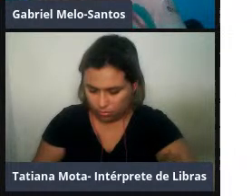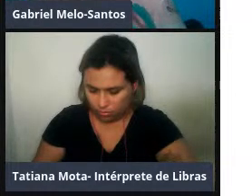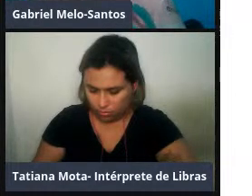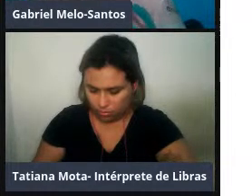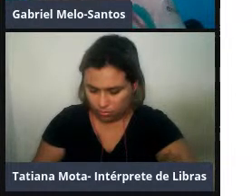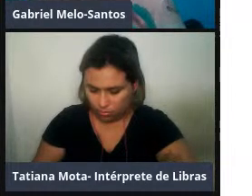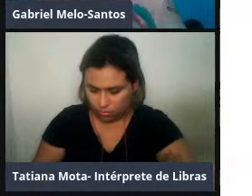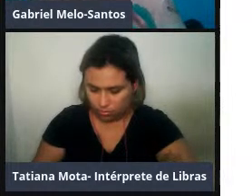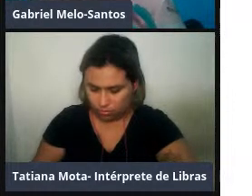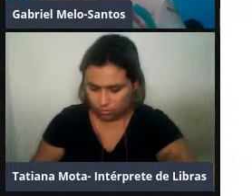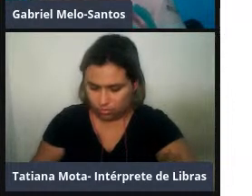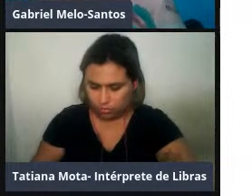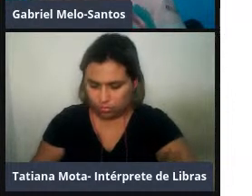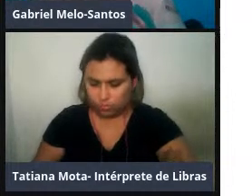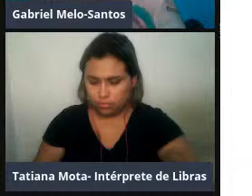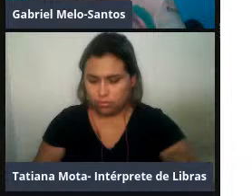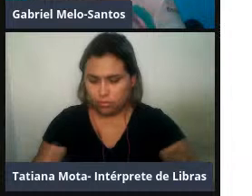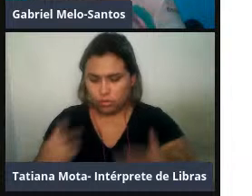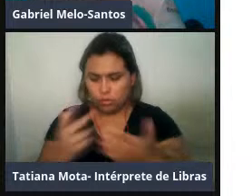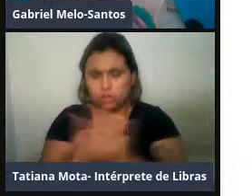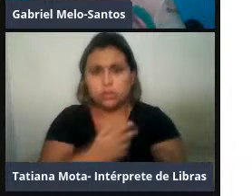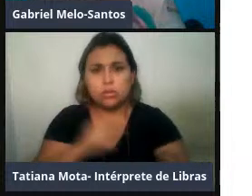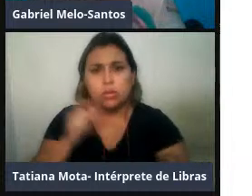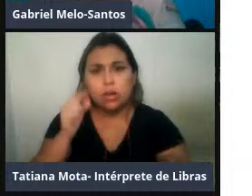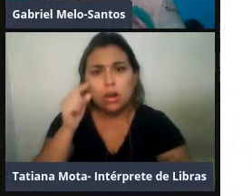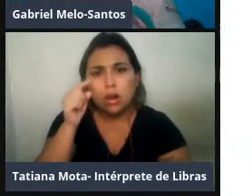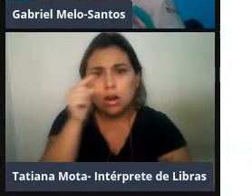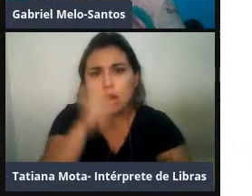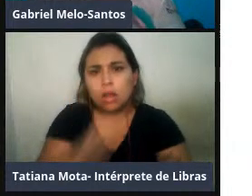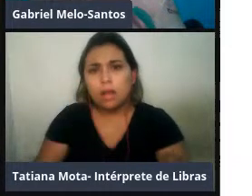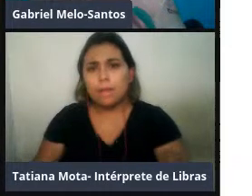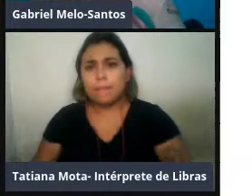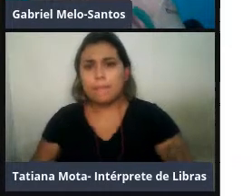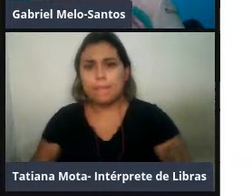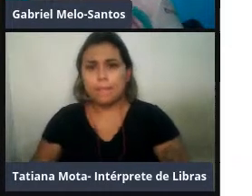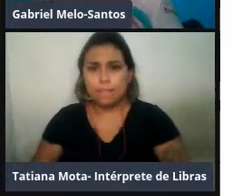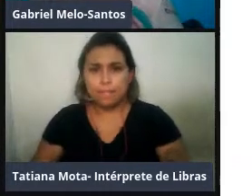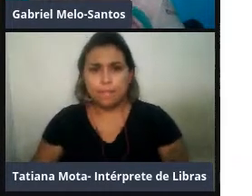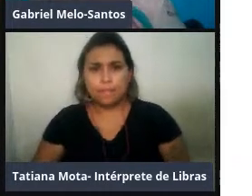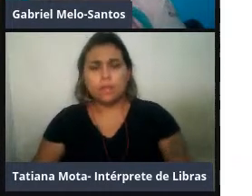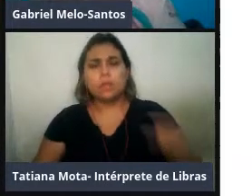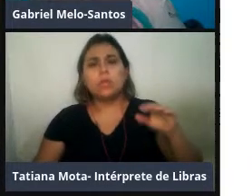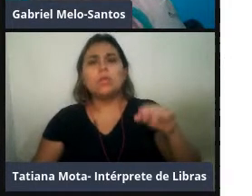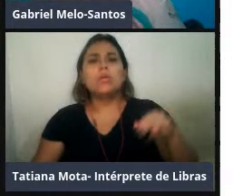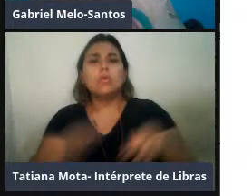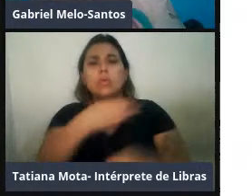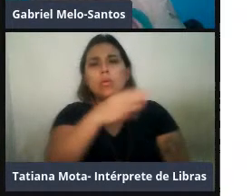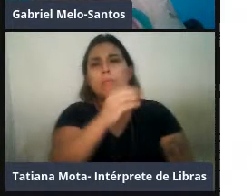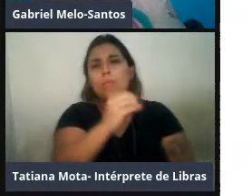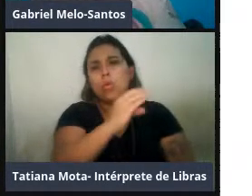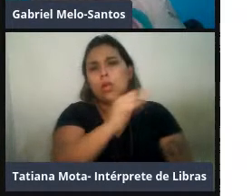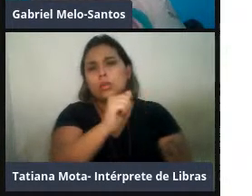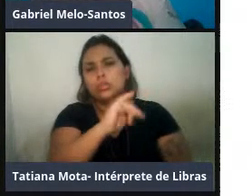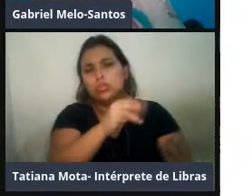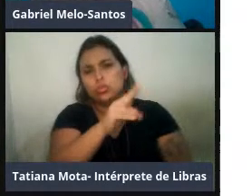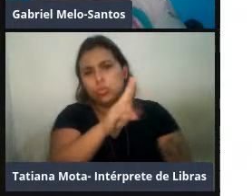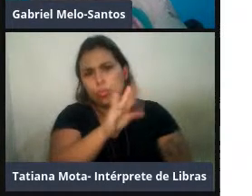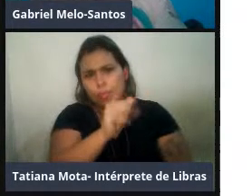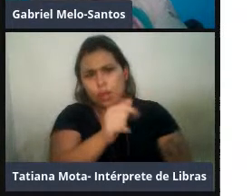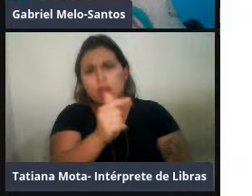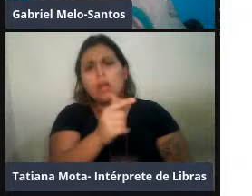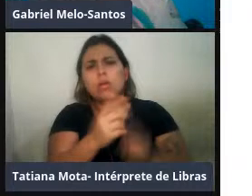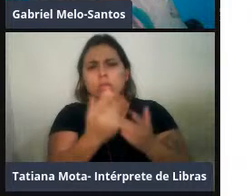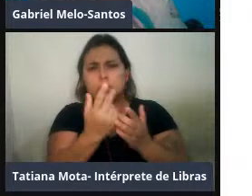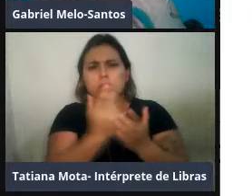o turismo se tornou desordenado e prejudicial aos animais, muito provavelmente. Muitas pessoas em cima dos bichos